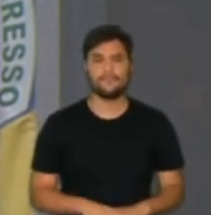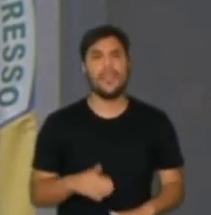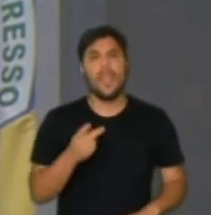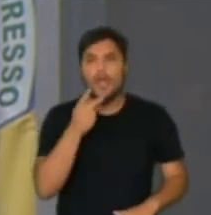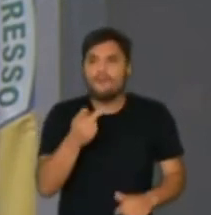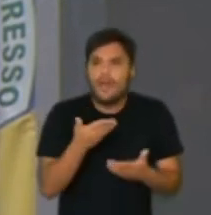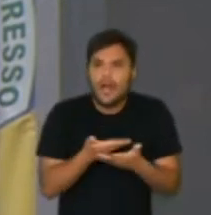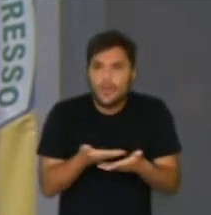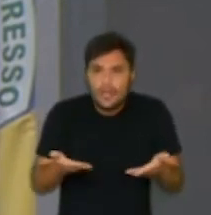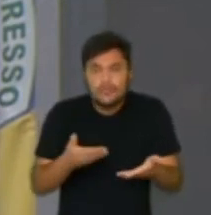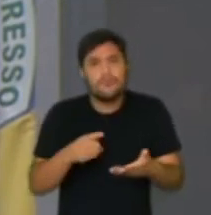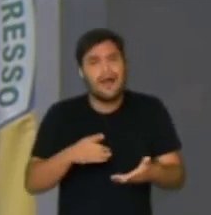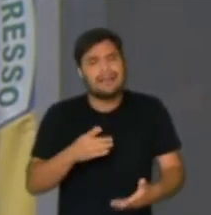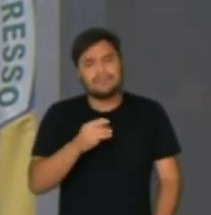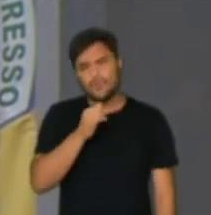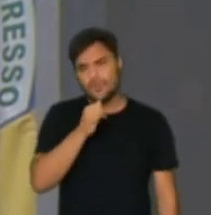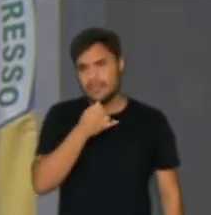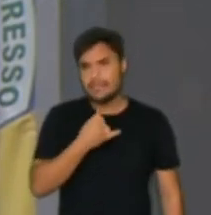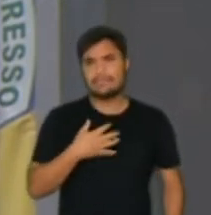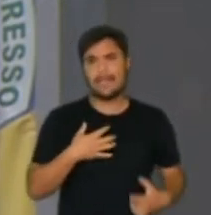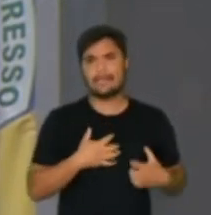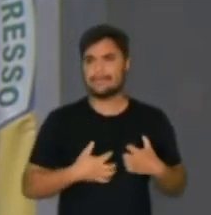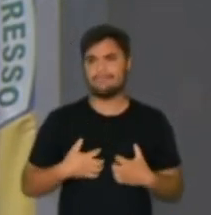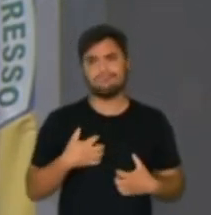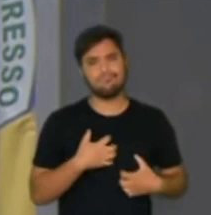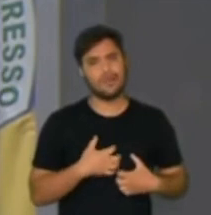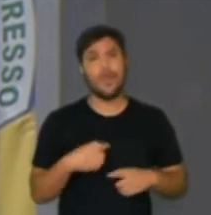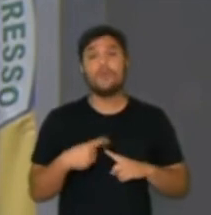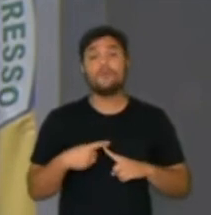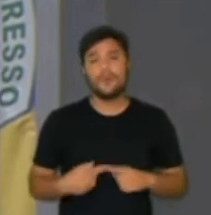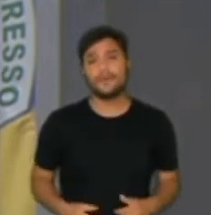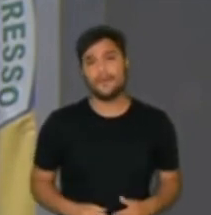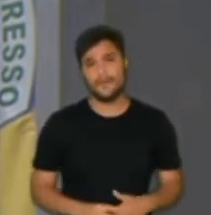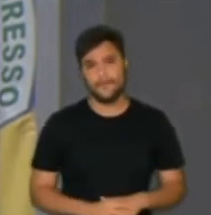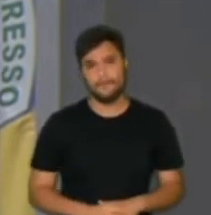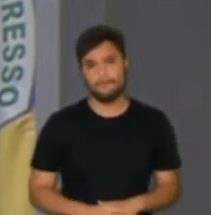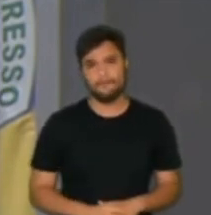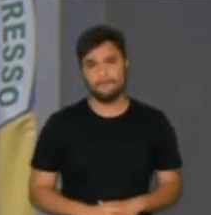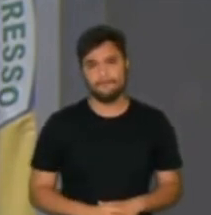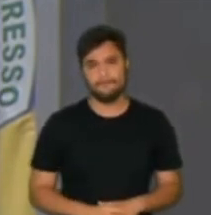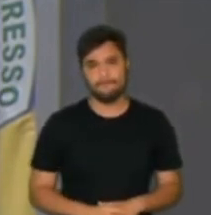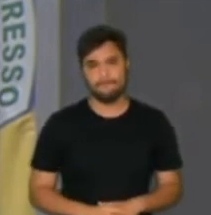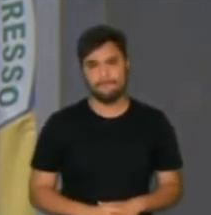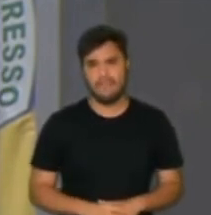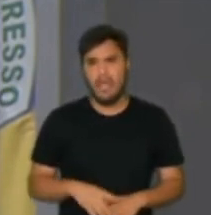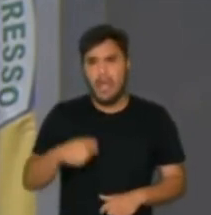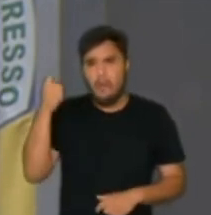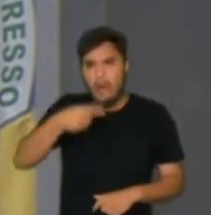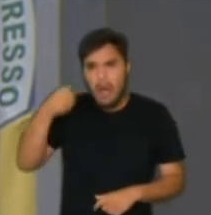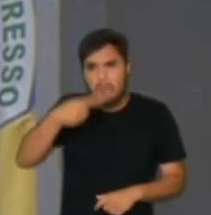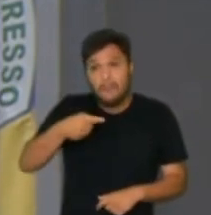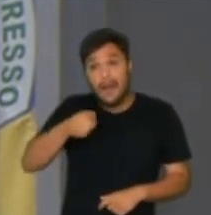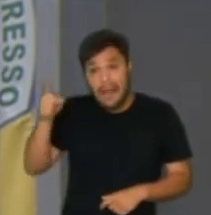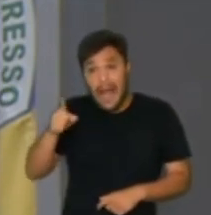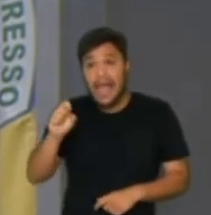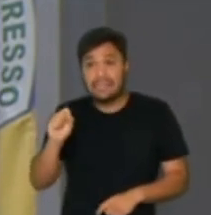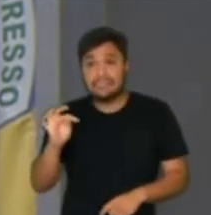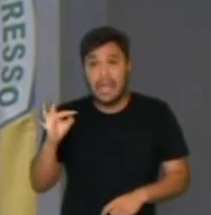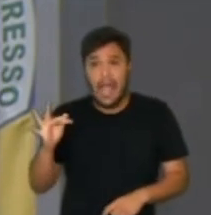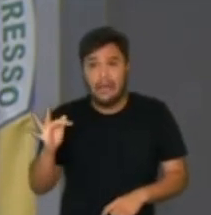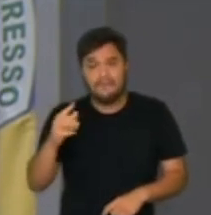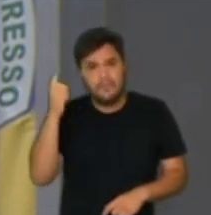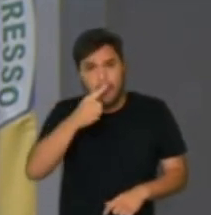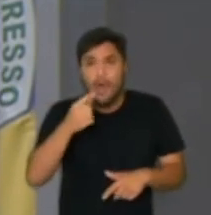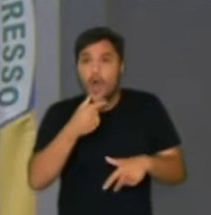revolta, com muita tristeza, por saber que as arbitrariedades do Supremo Tribunal Federal, na pessoa de